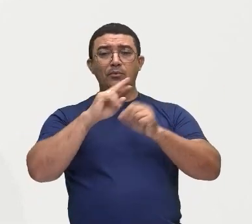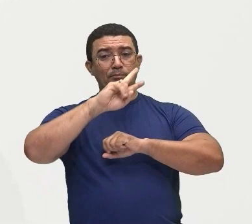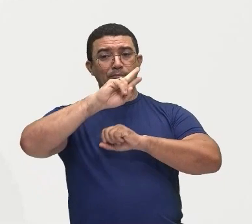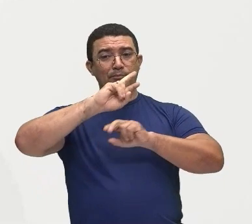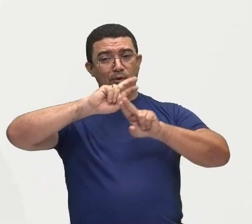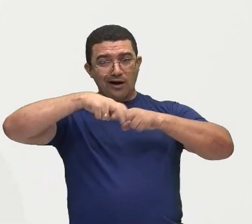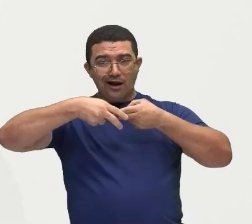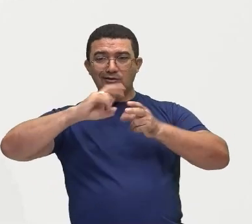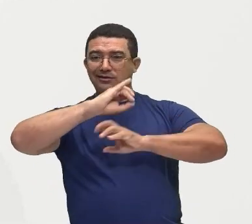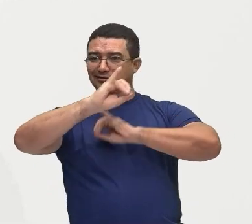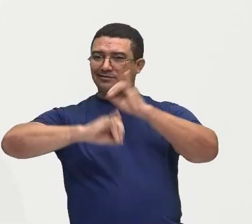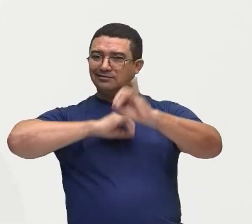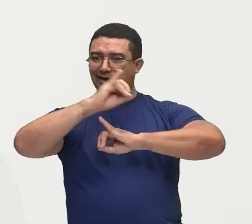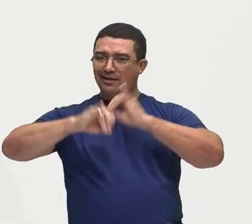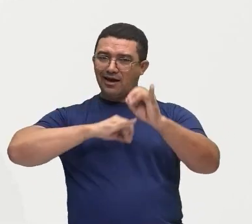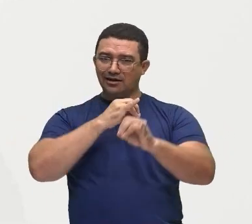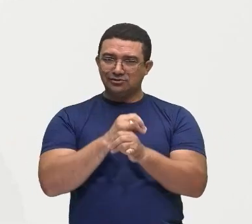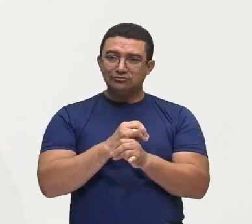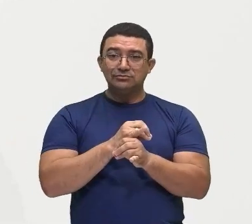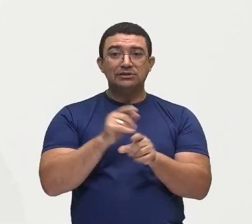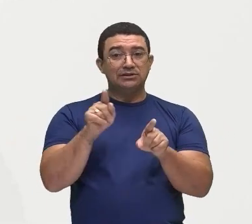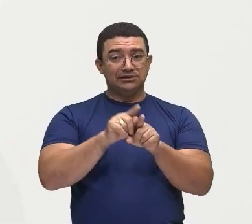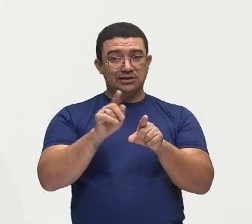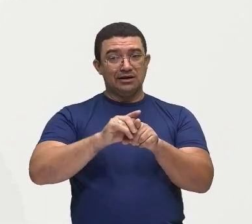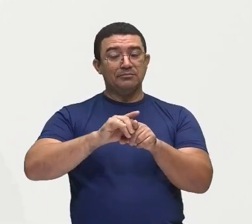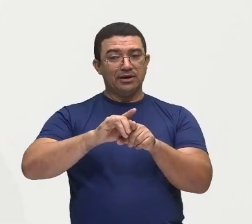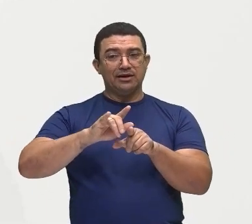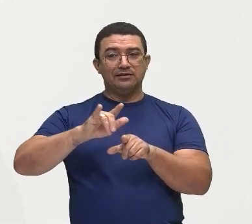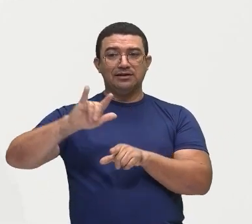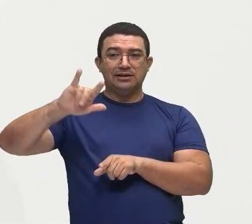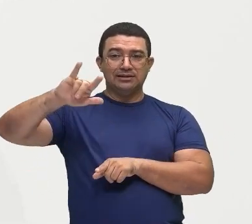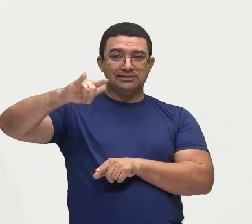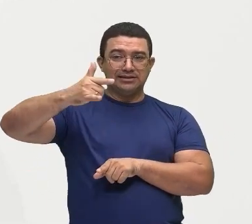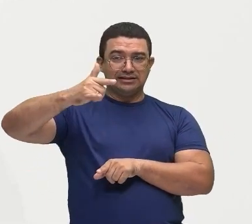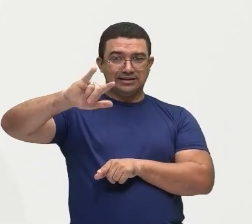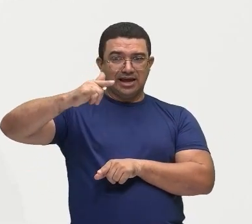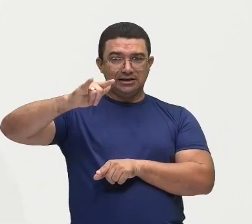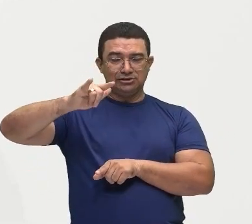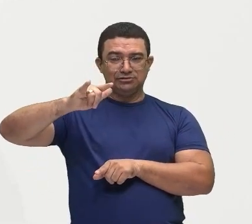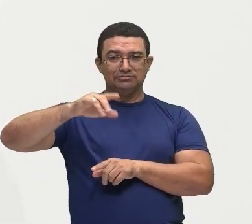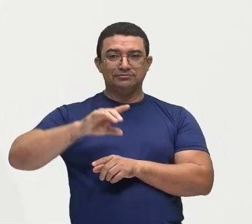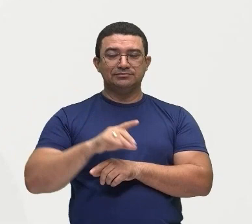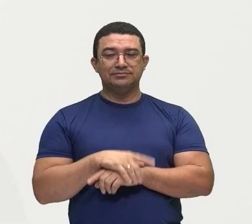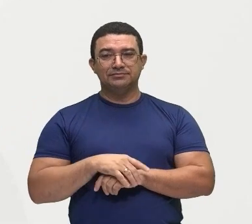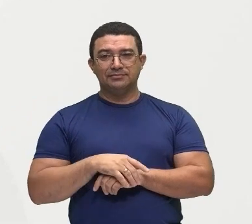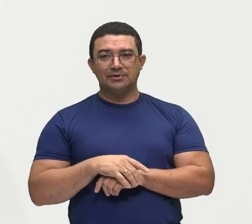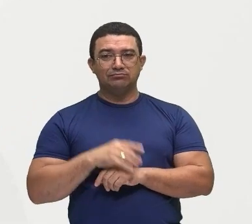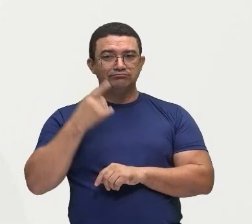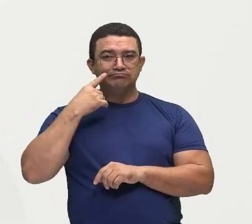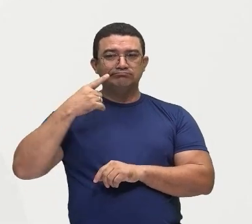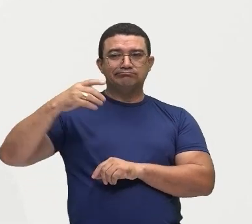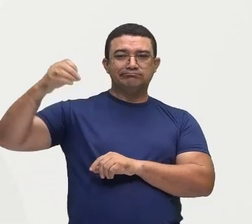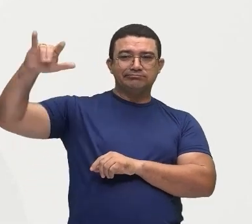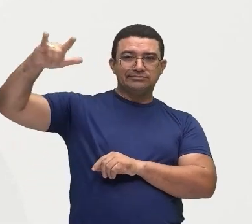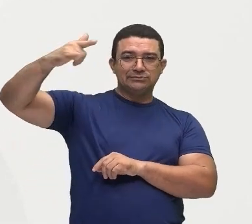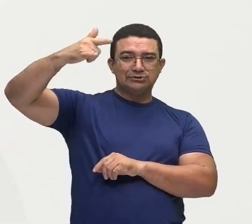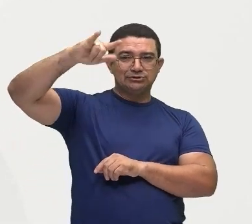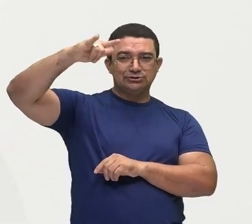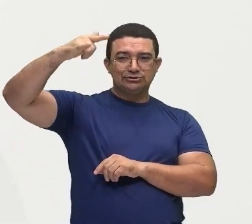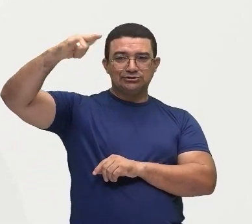óticas e satélites, né? Inclusive, a gente, né? Está se comunicando aqui através